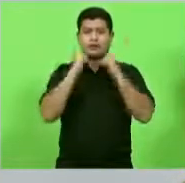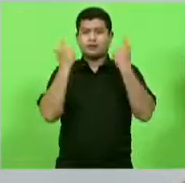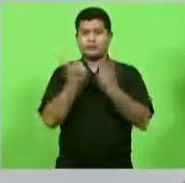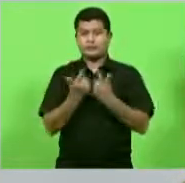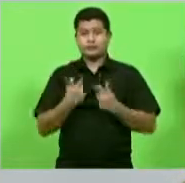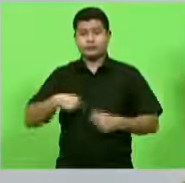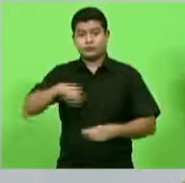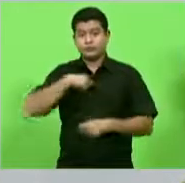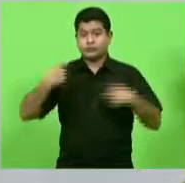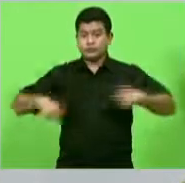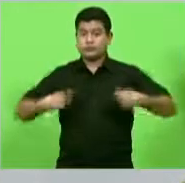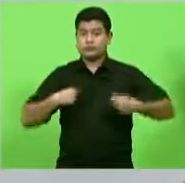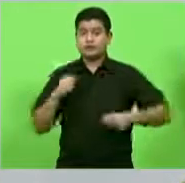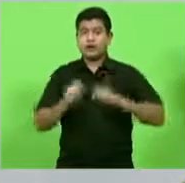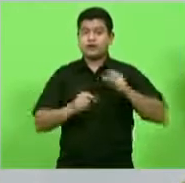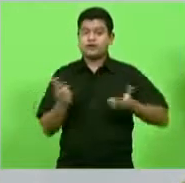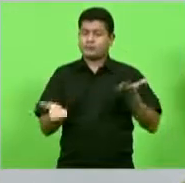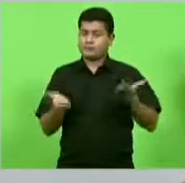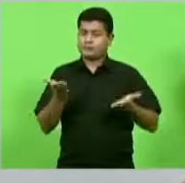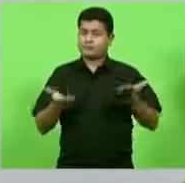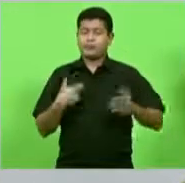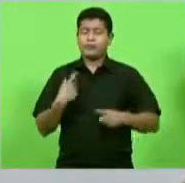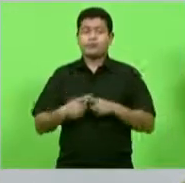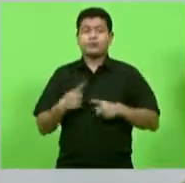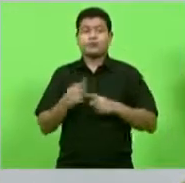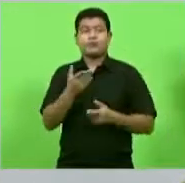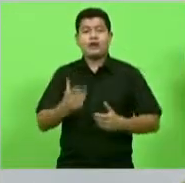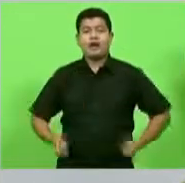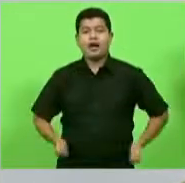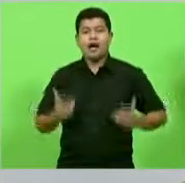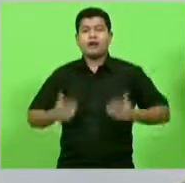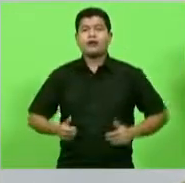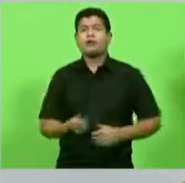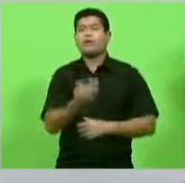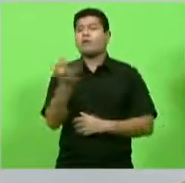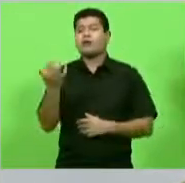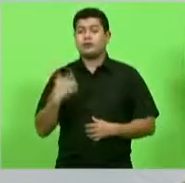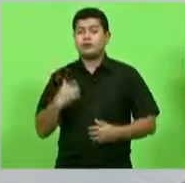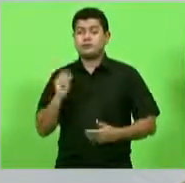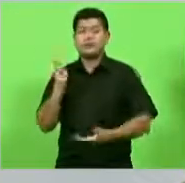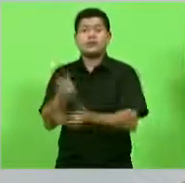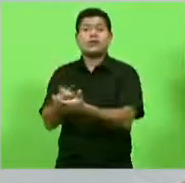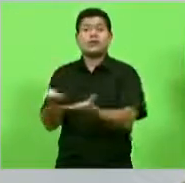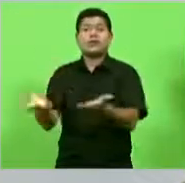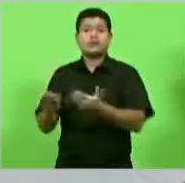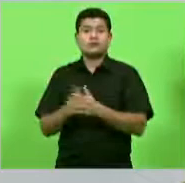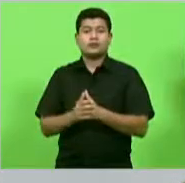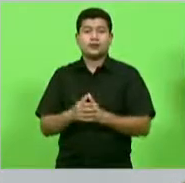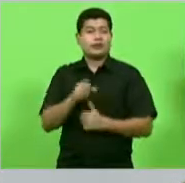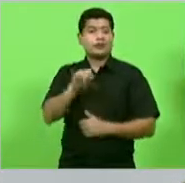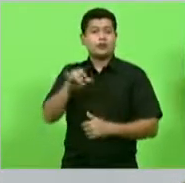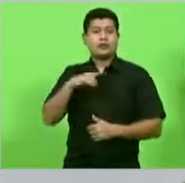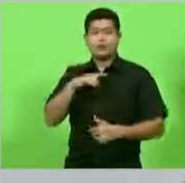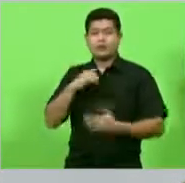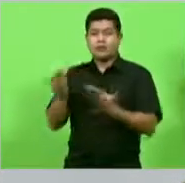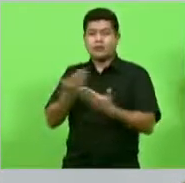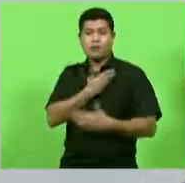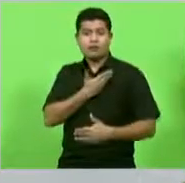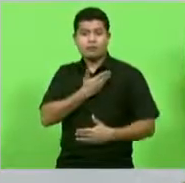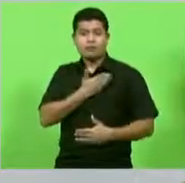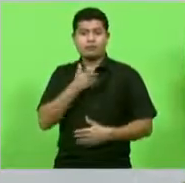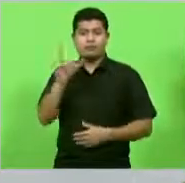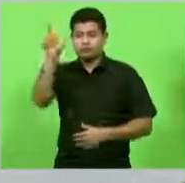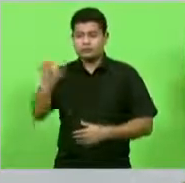precisamos que tenha mais equilíbrio porque tu vai gastar quanto para o impulsionamento porque se você tem um colega um